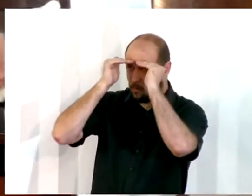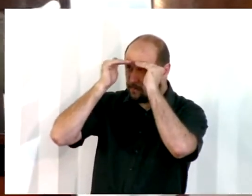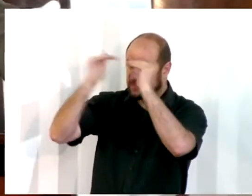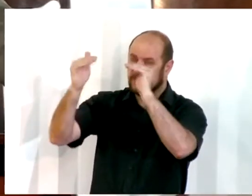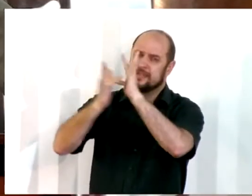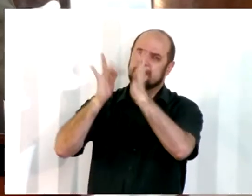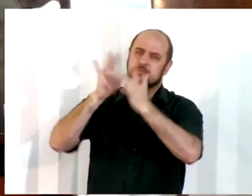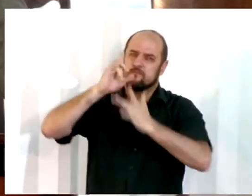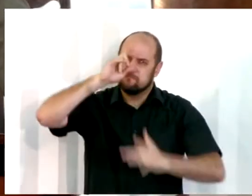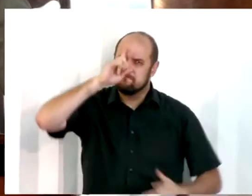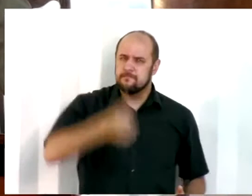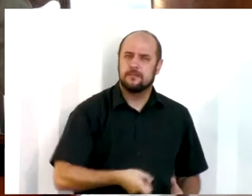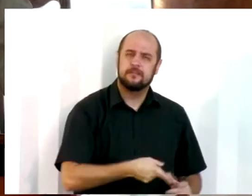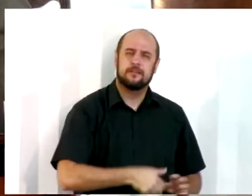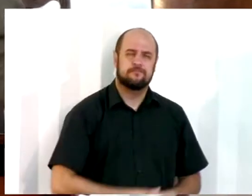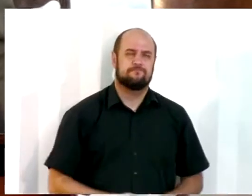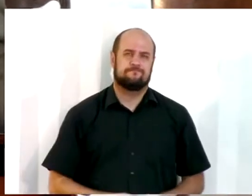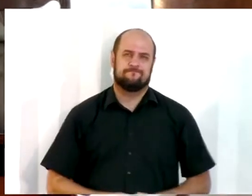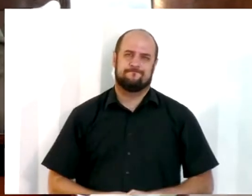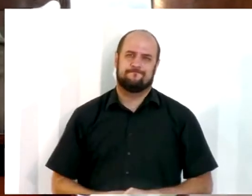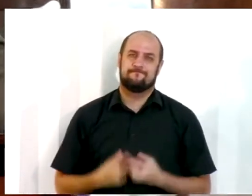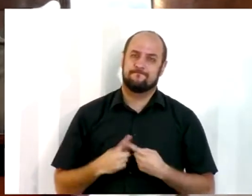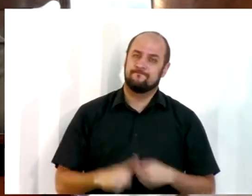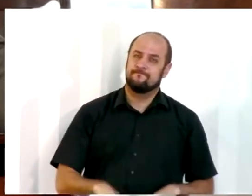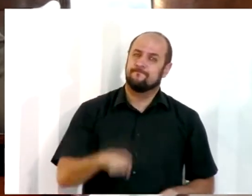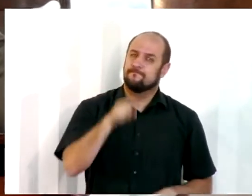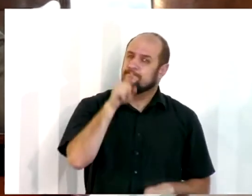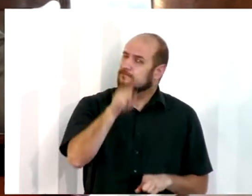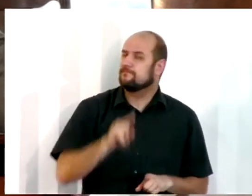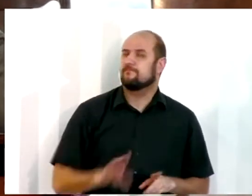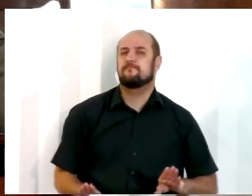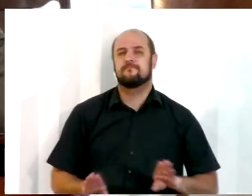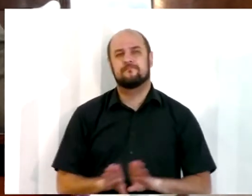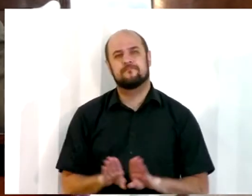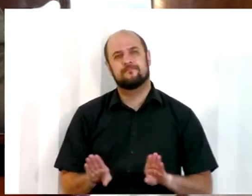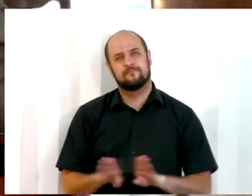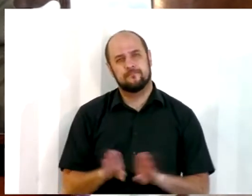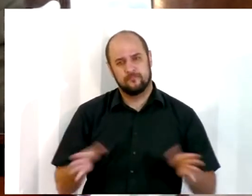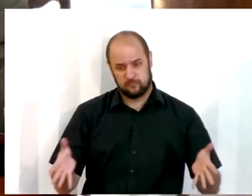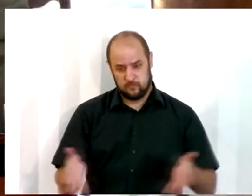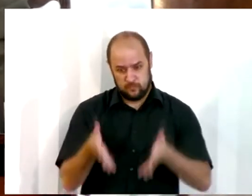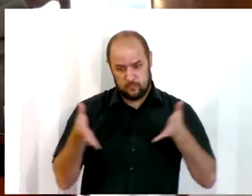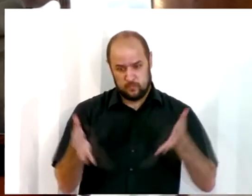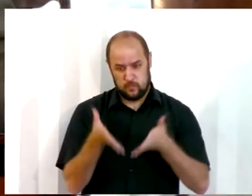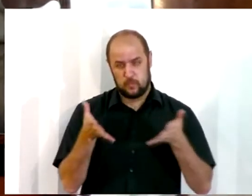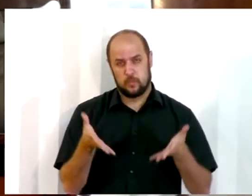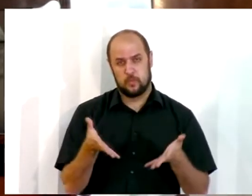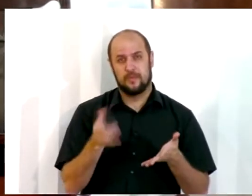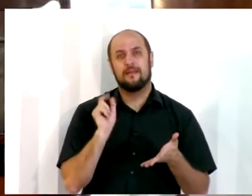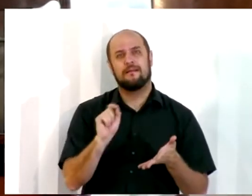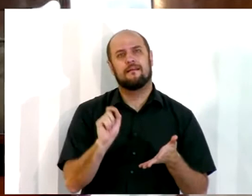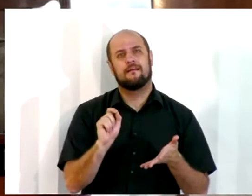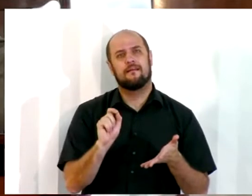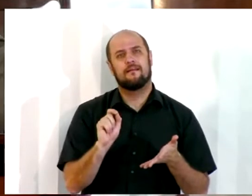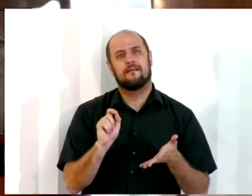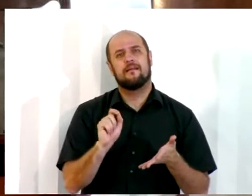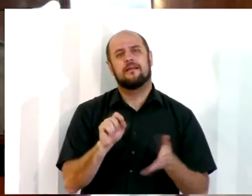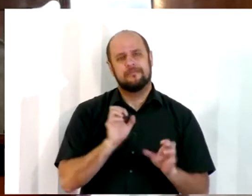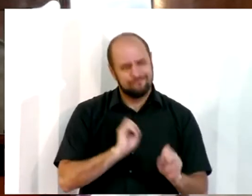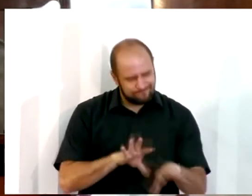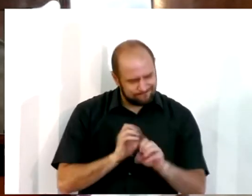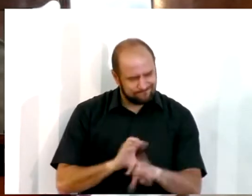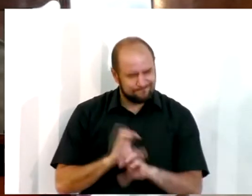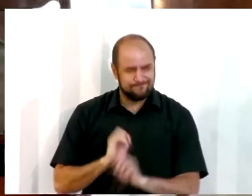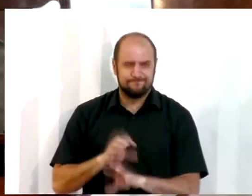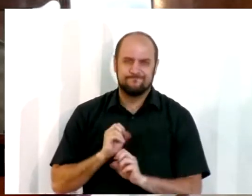que Cristo mandar. Mas você também será capacitado por Deus. Sabe para fazer o quê, queridos? Ensinar a palavra.